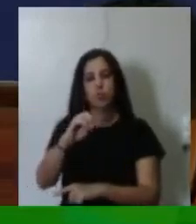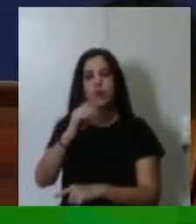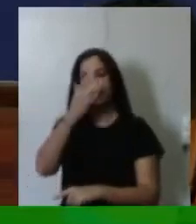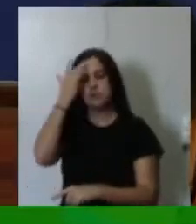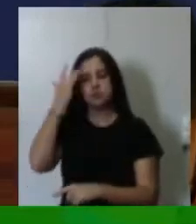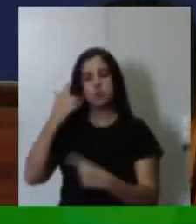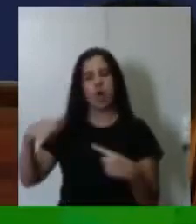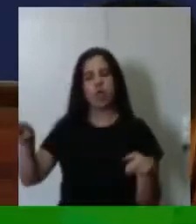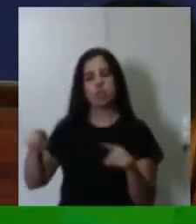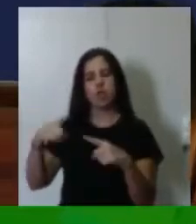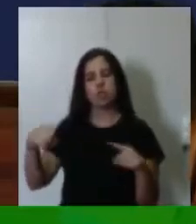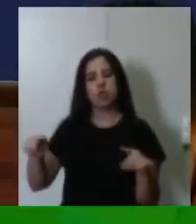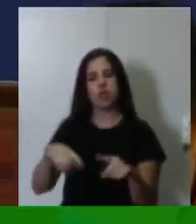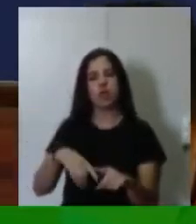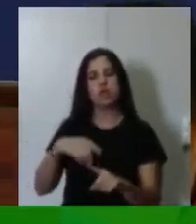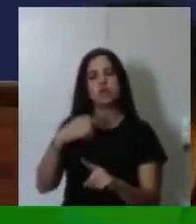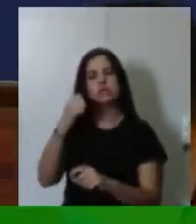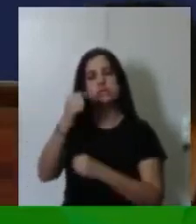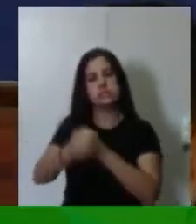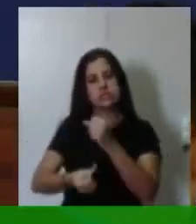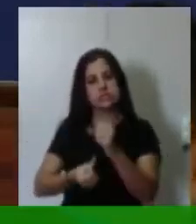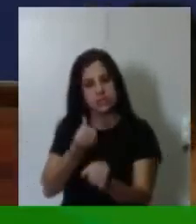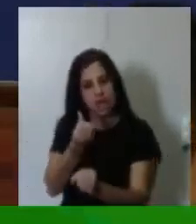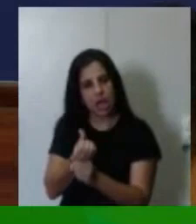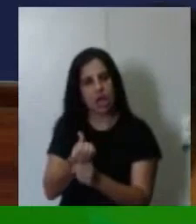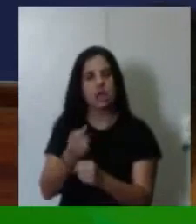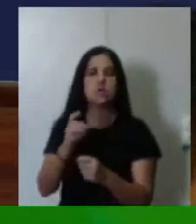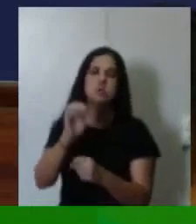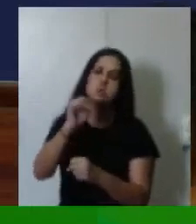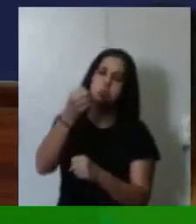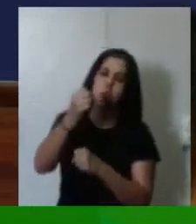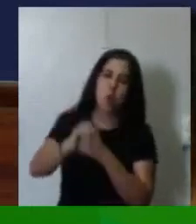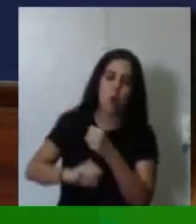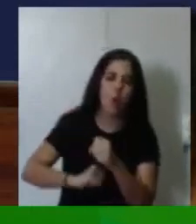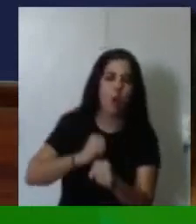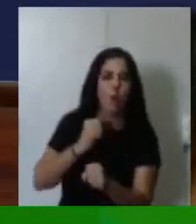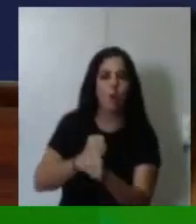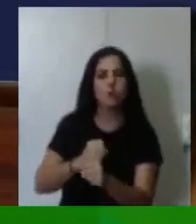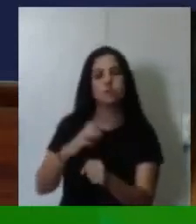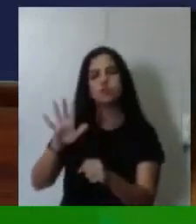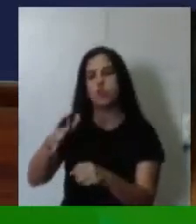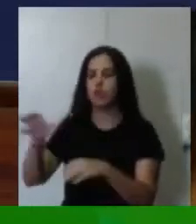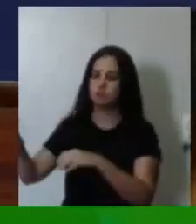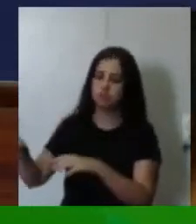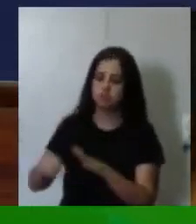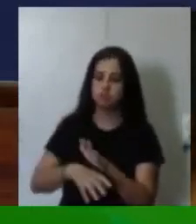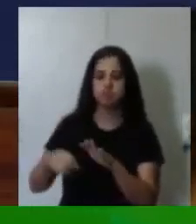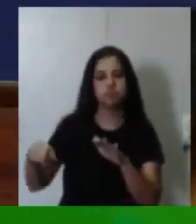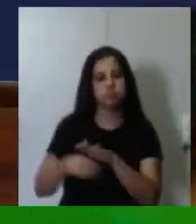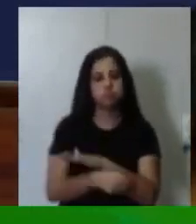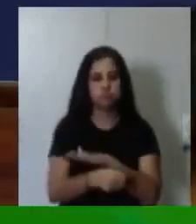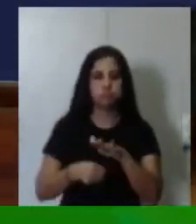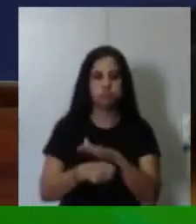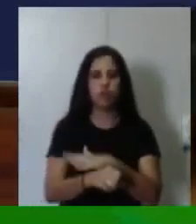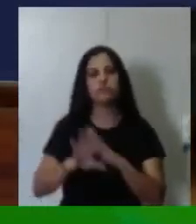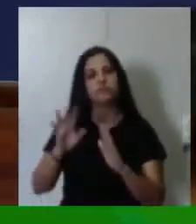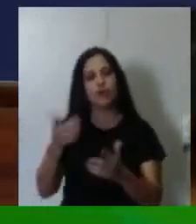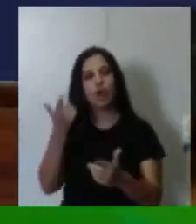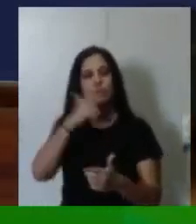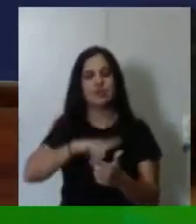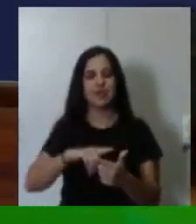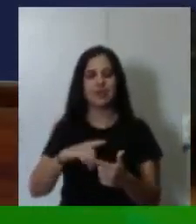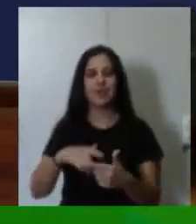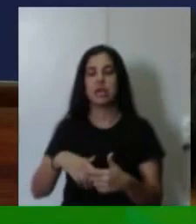revezamento a cada 6, 8 anos, novos jovens entram e através da música, eles têm passado em concurso público, têm concluído